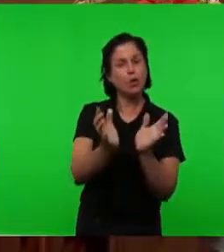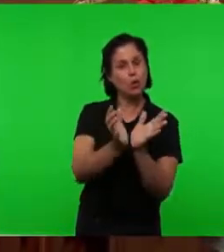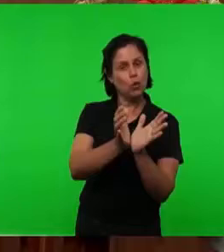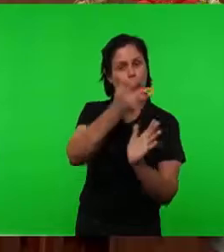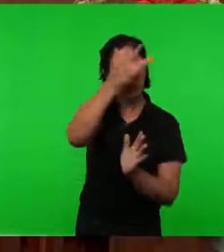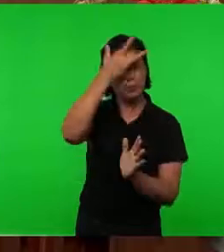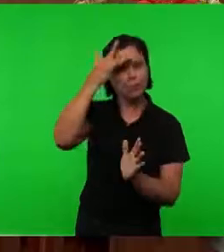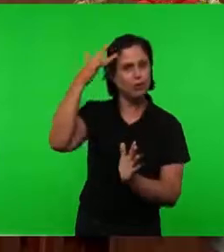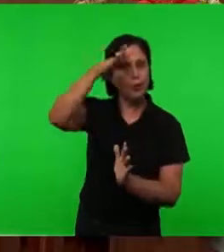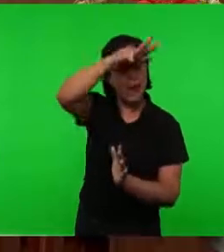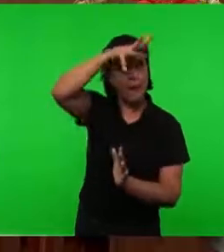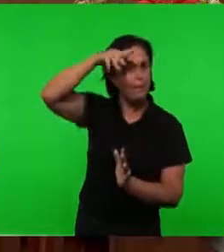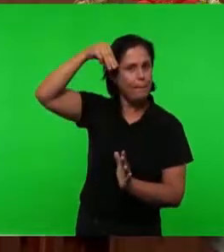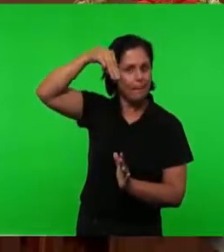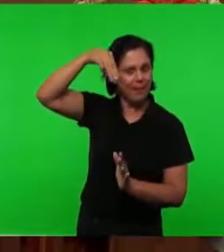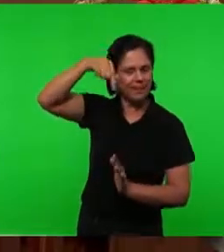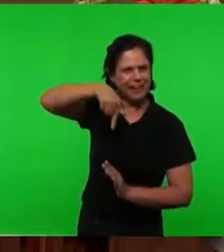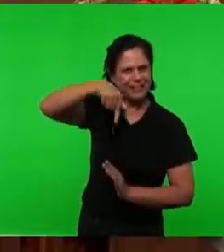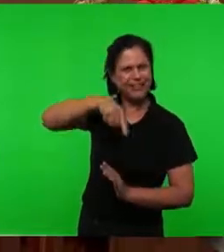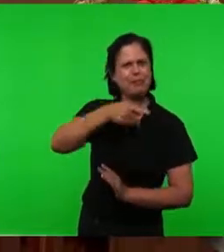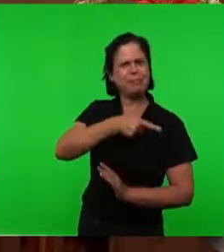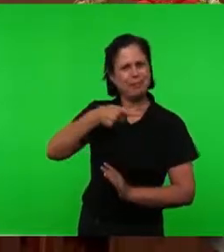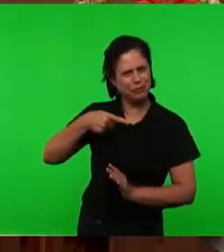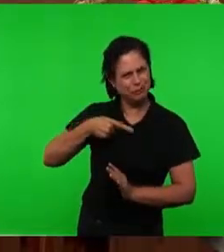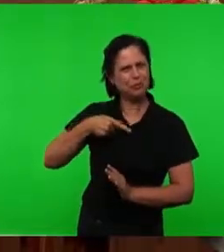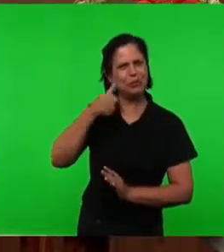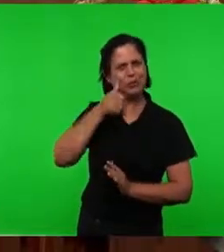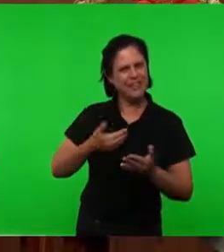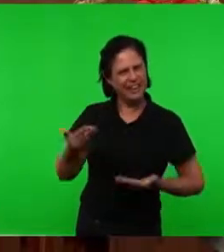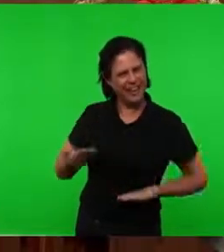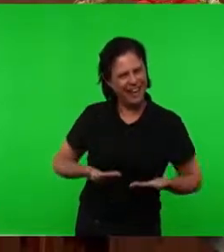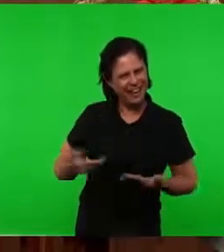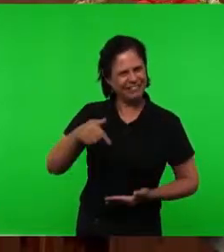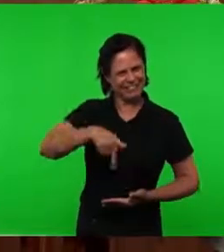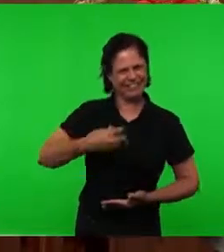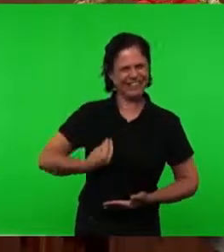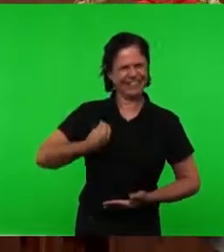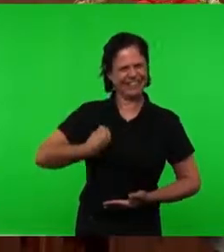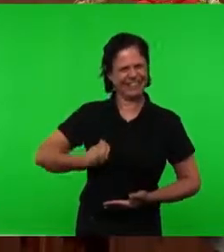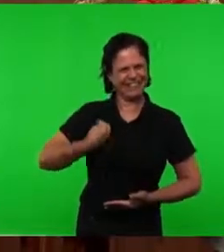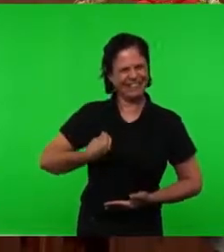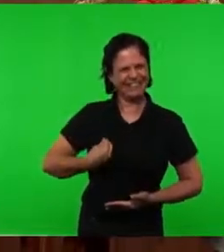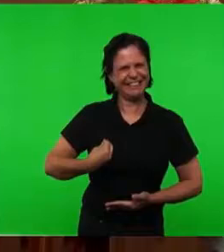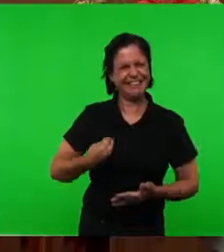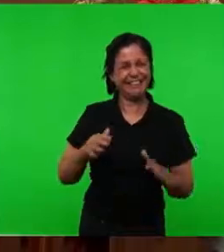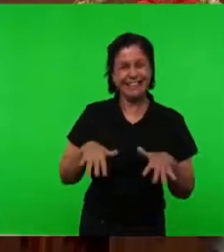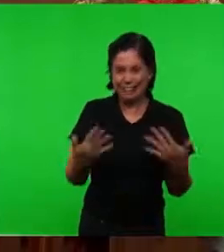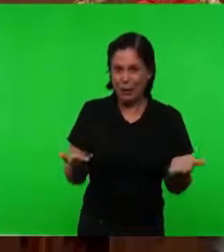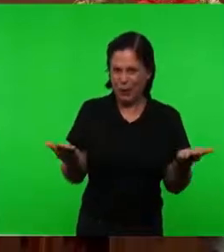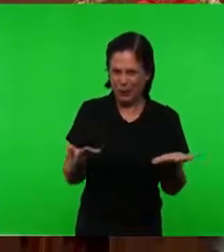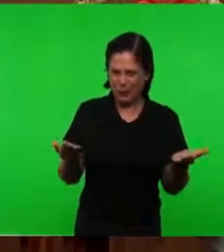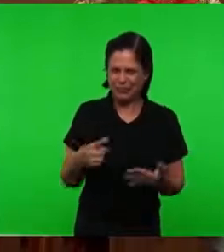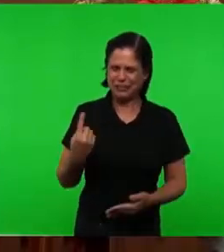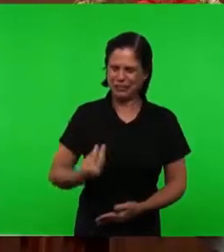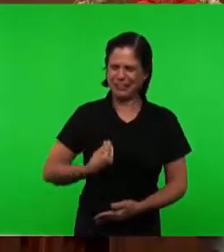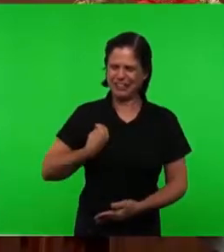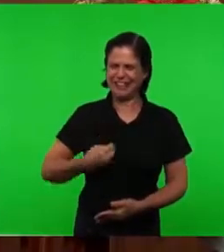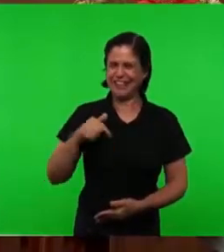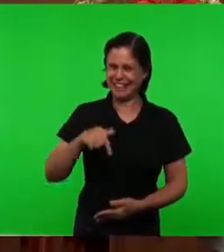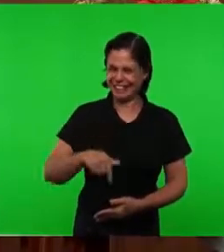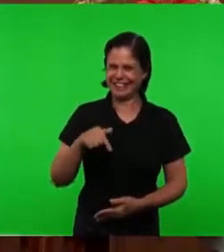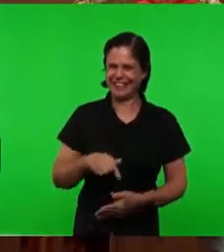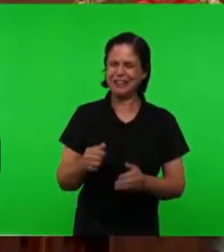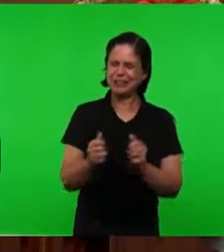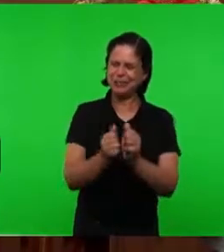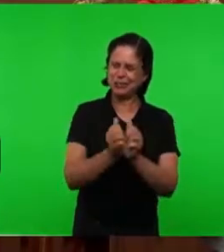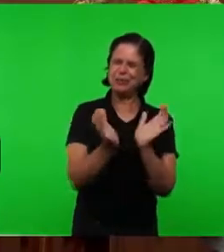passando alguns dias aqui conosco Pastores, irmãs e portanto nós hoje aqui iremos participar os